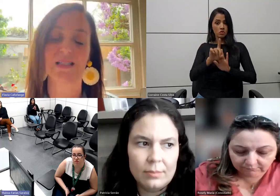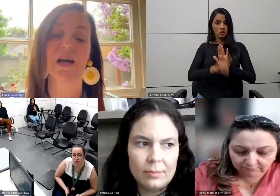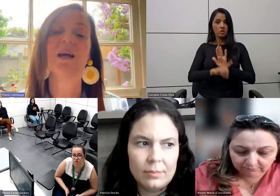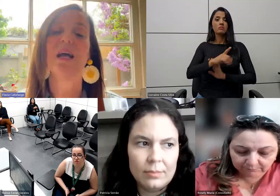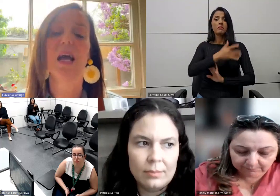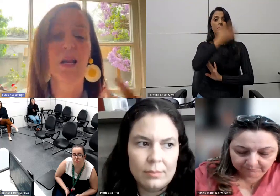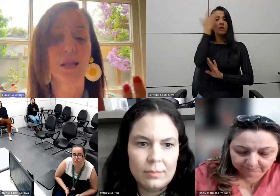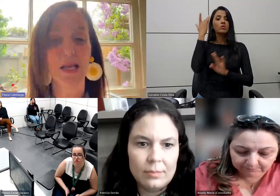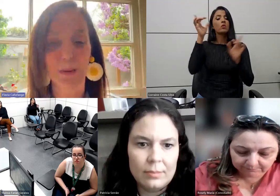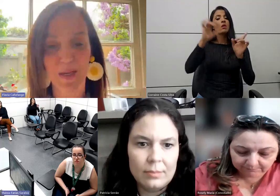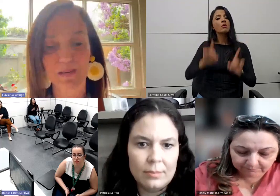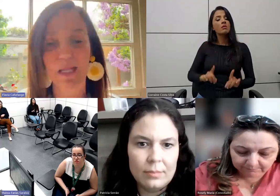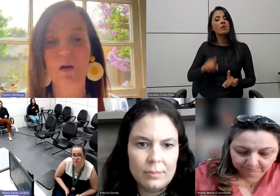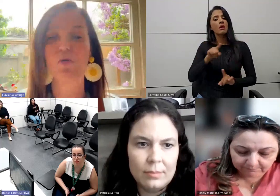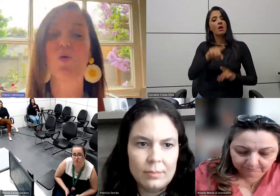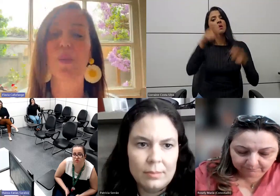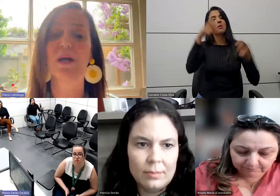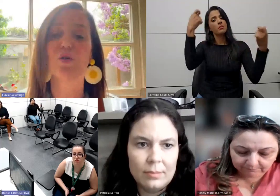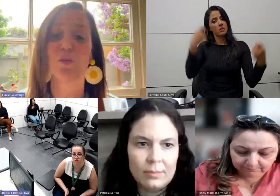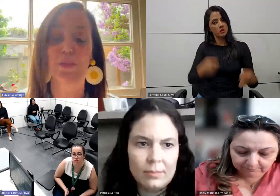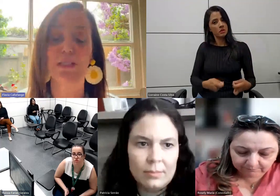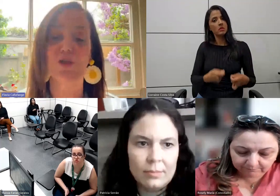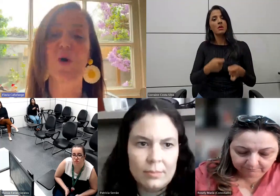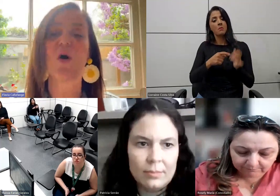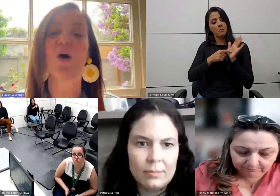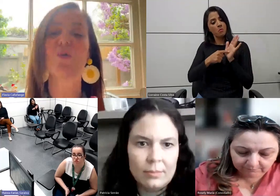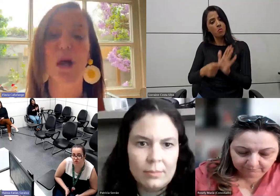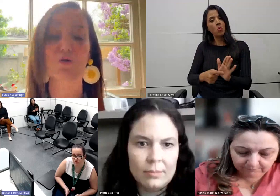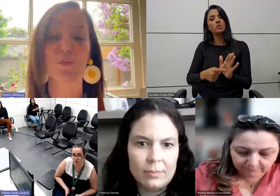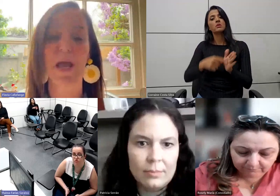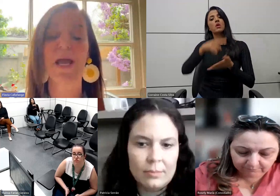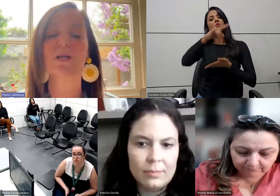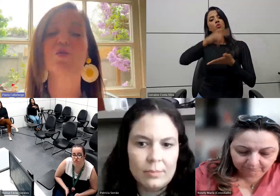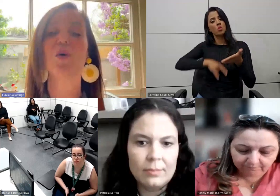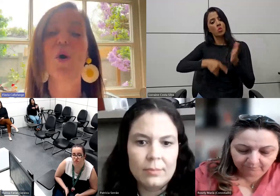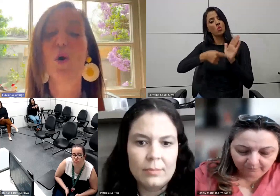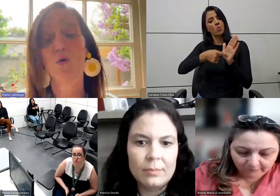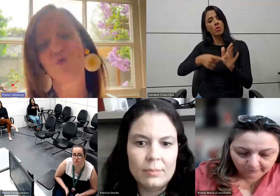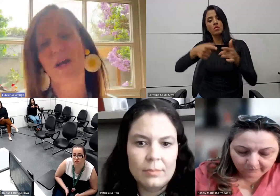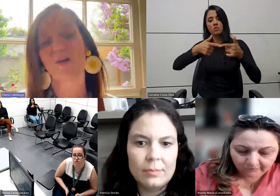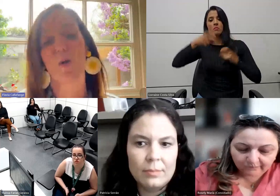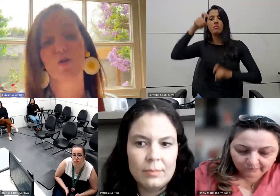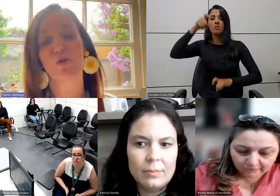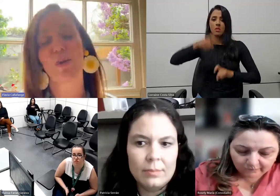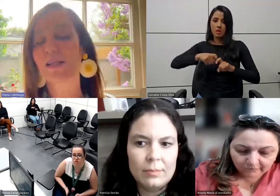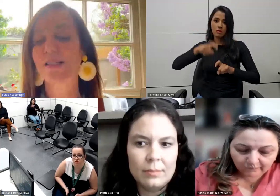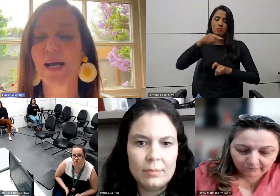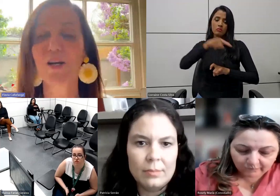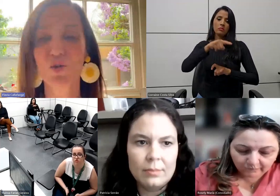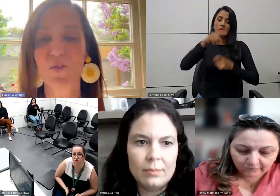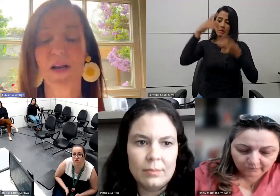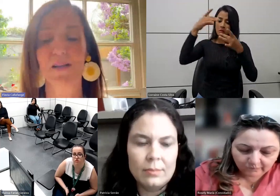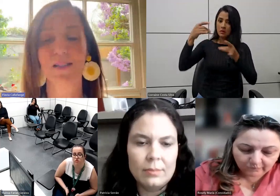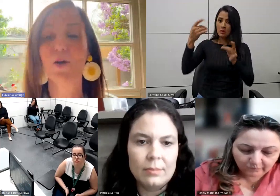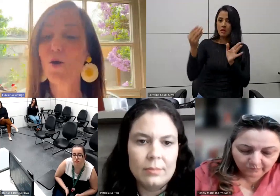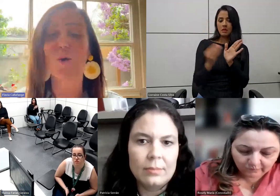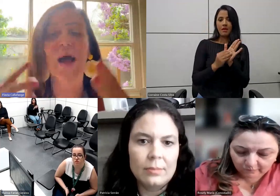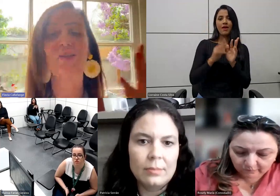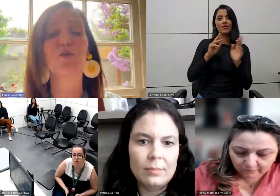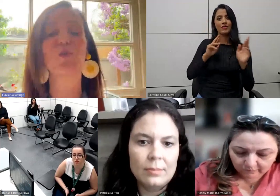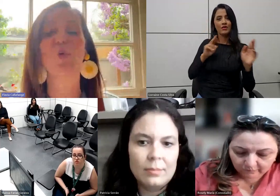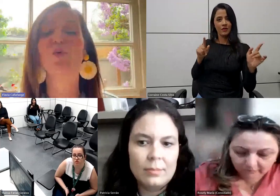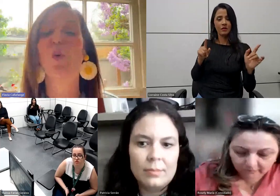deficiência, ela tem que apresentar um documento comprobatório, um laudo médico, ou um diagnóstico. Essa é a grande diferença.